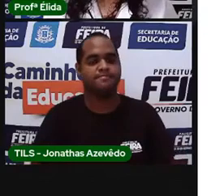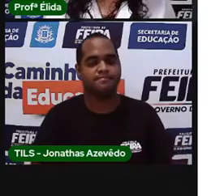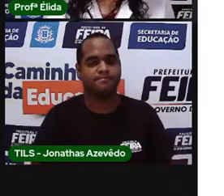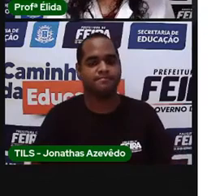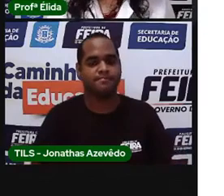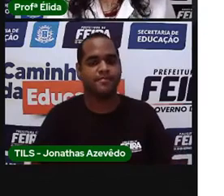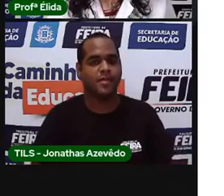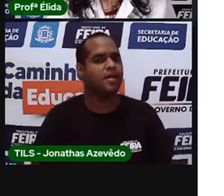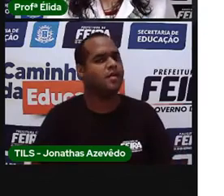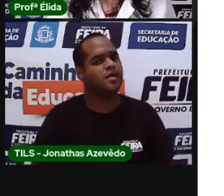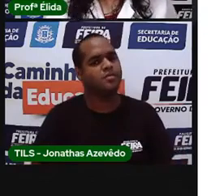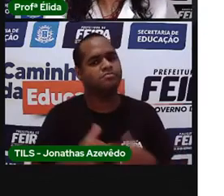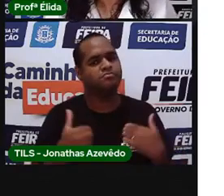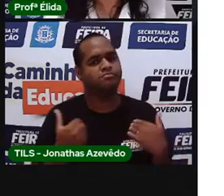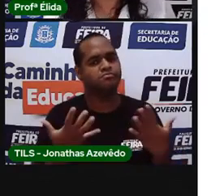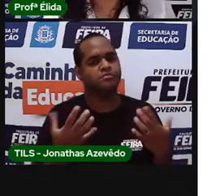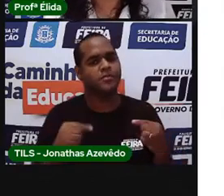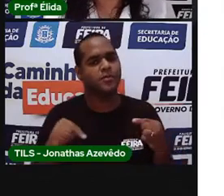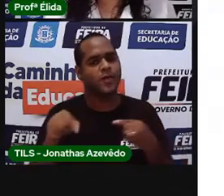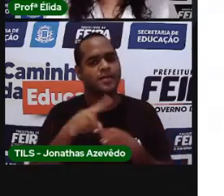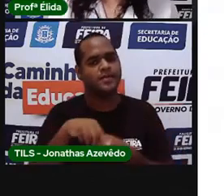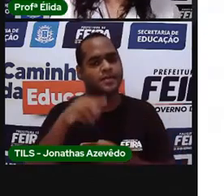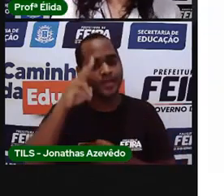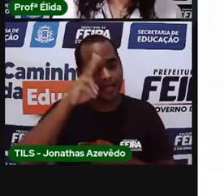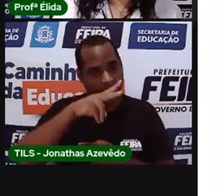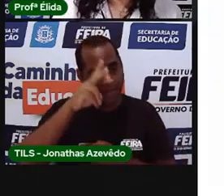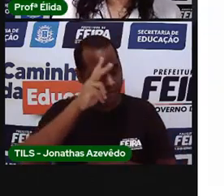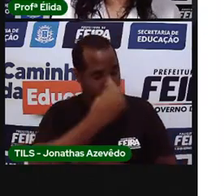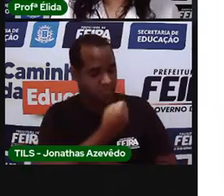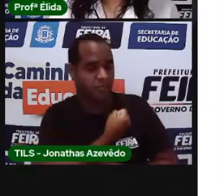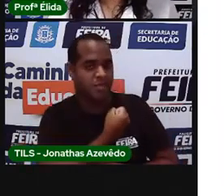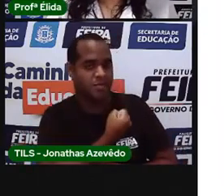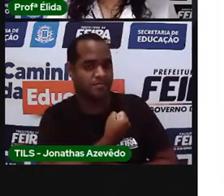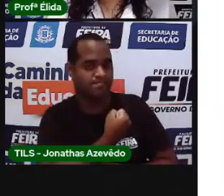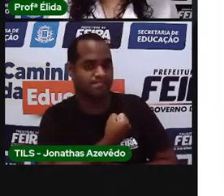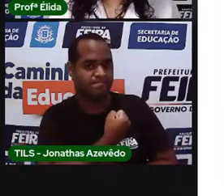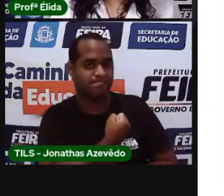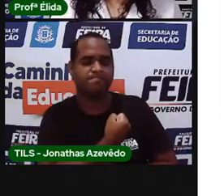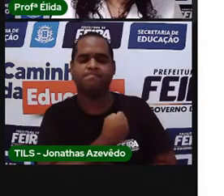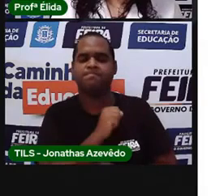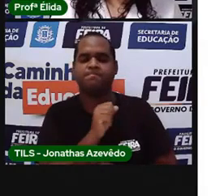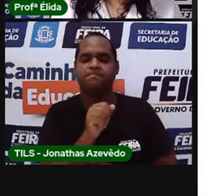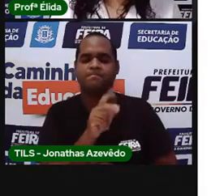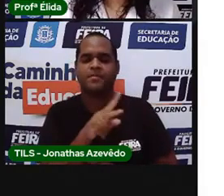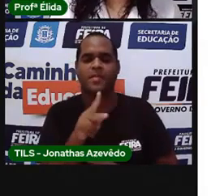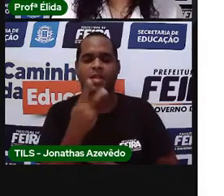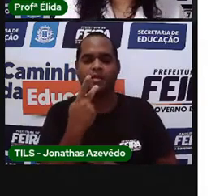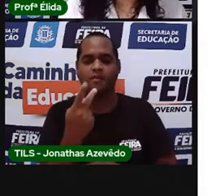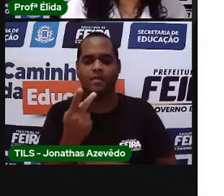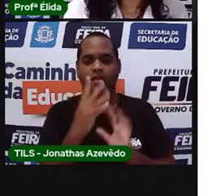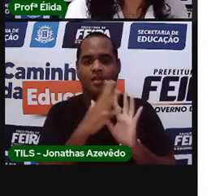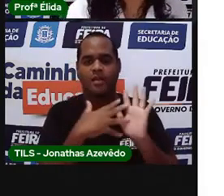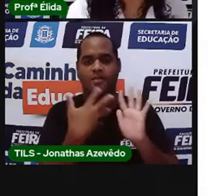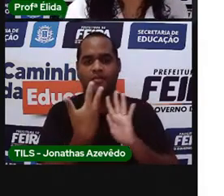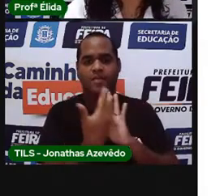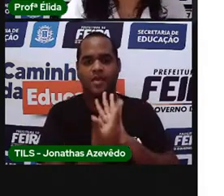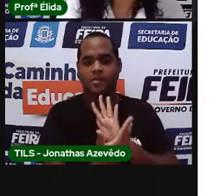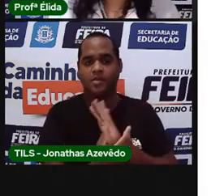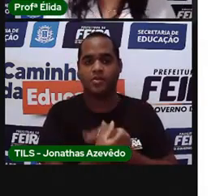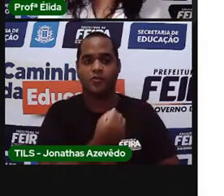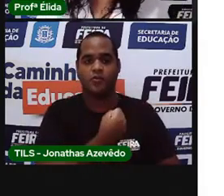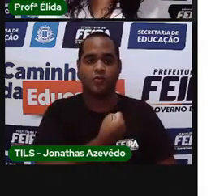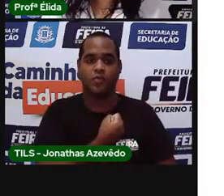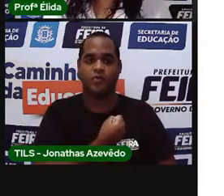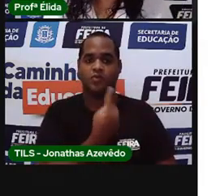E aqui, para relembrar os números. A Pró trouxe uma tabela do número